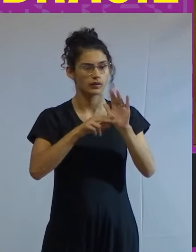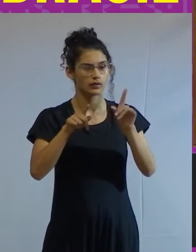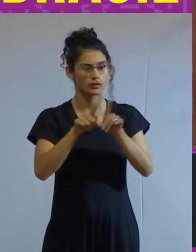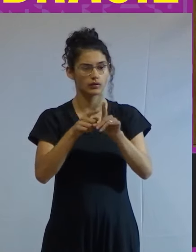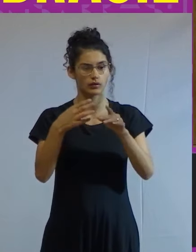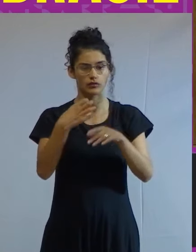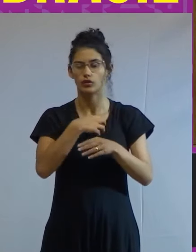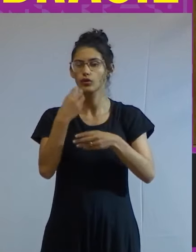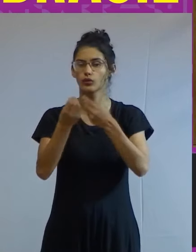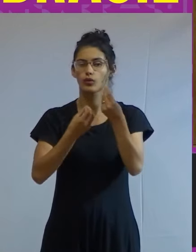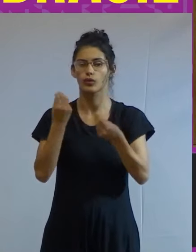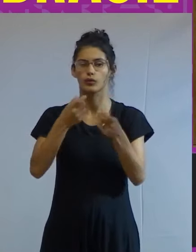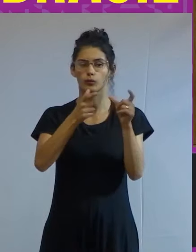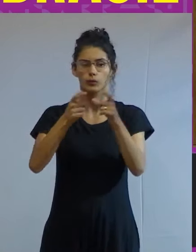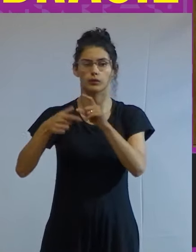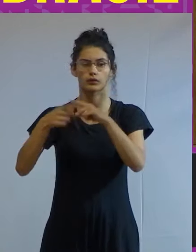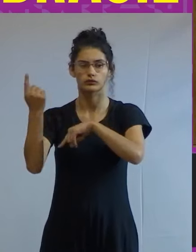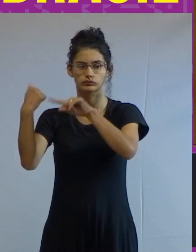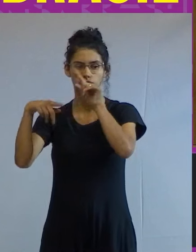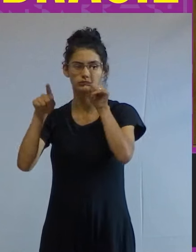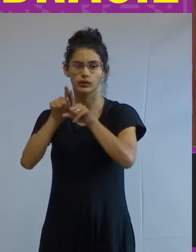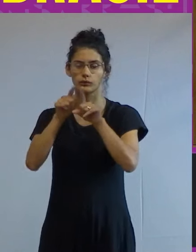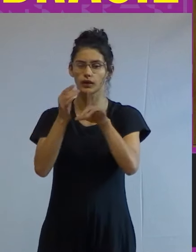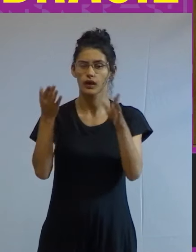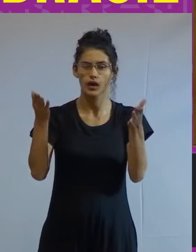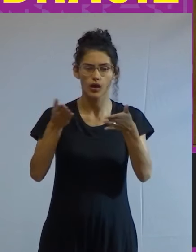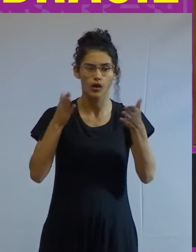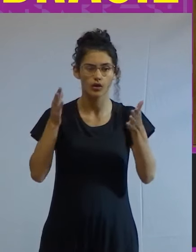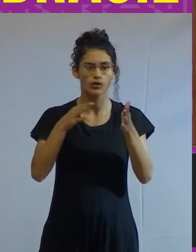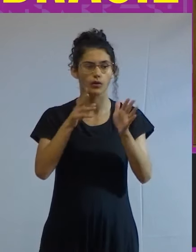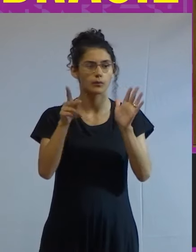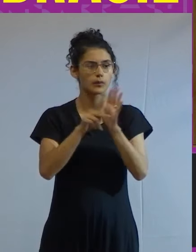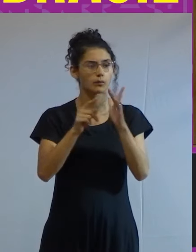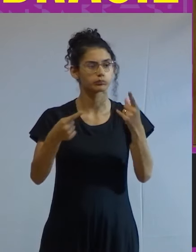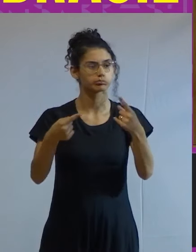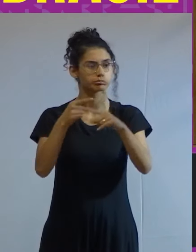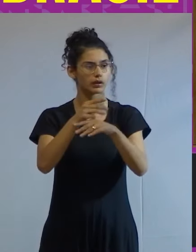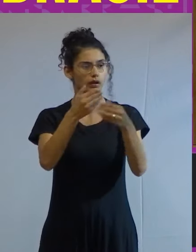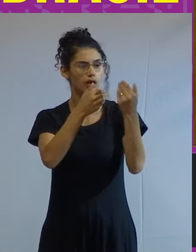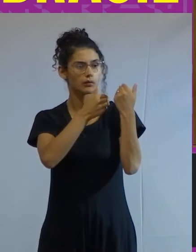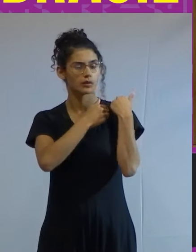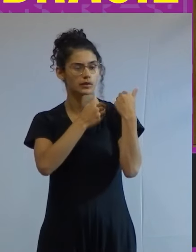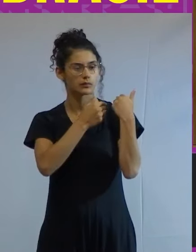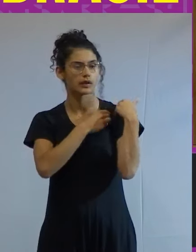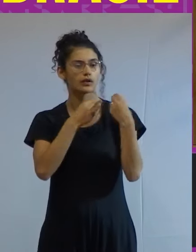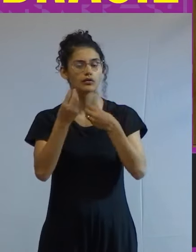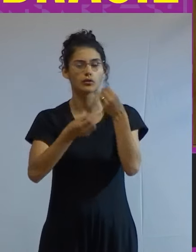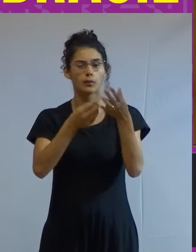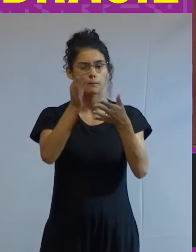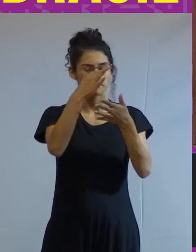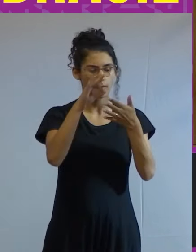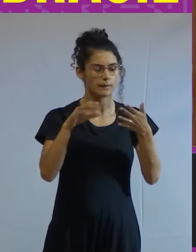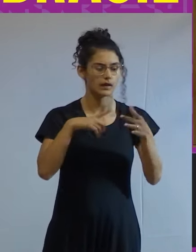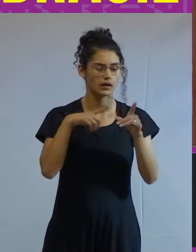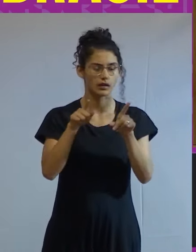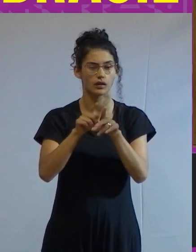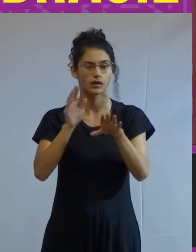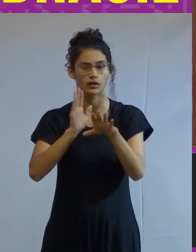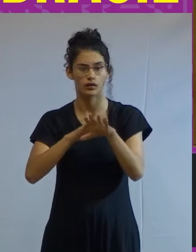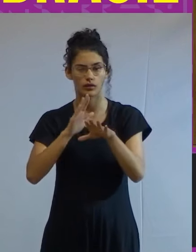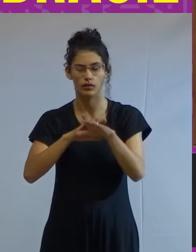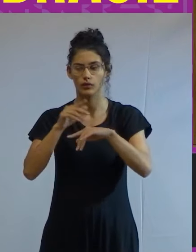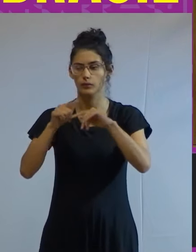à forma como o Estado vem desempenhando por aqui seu contraditório papel de conferir alguma efetividade